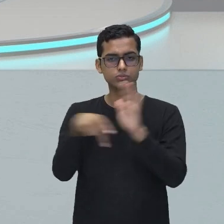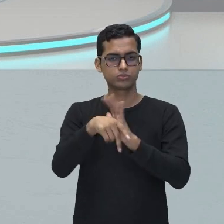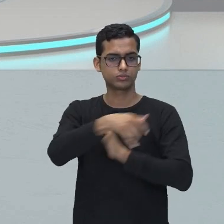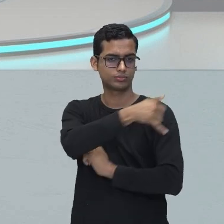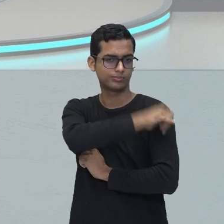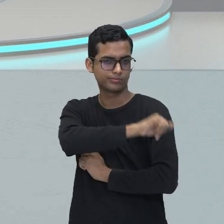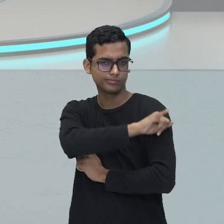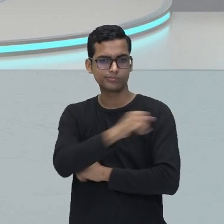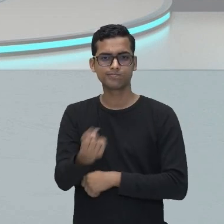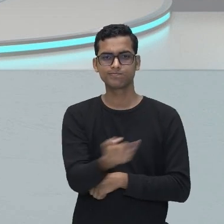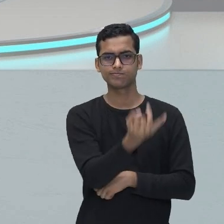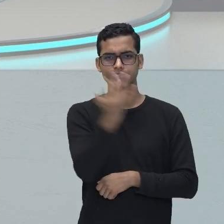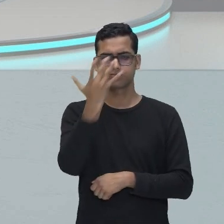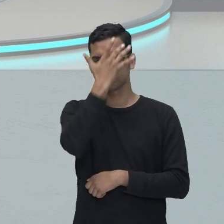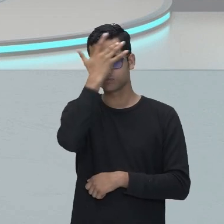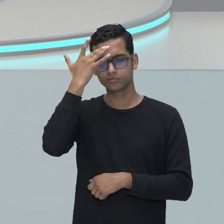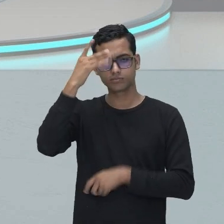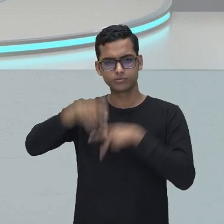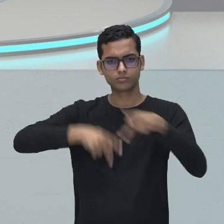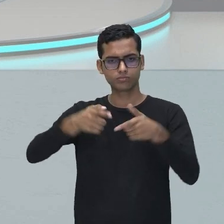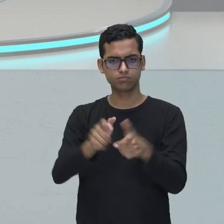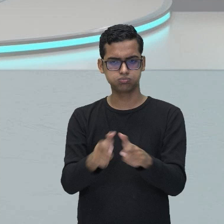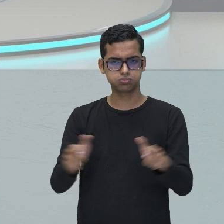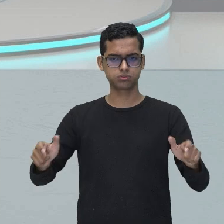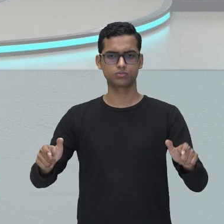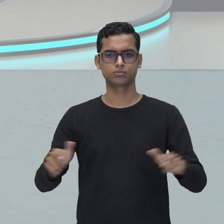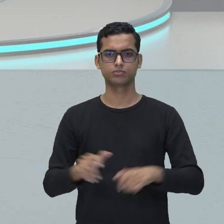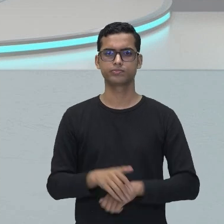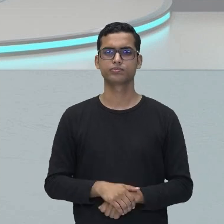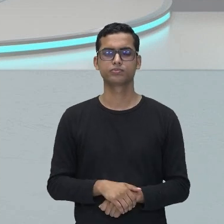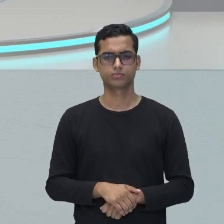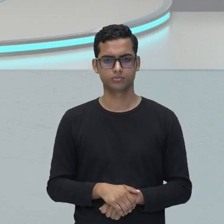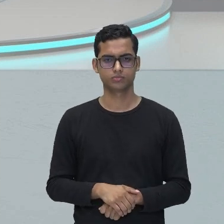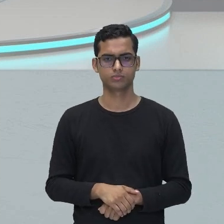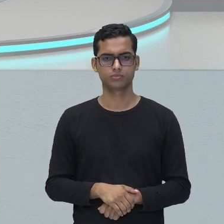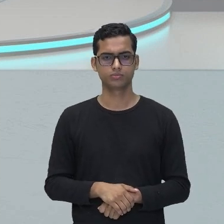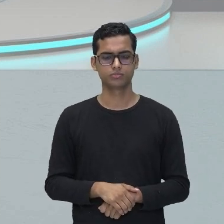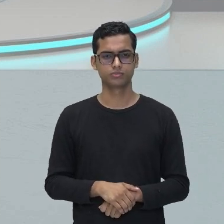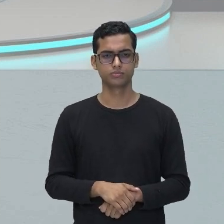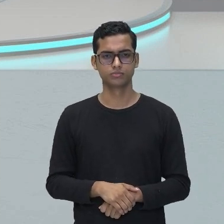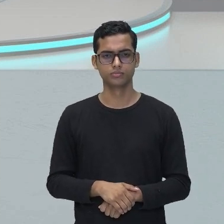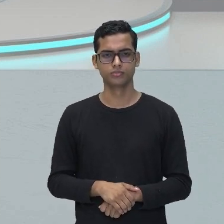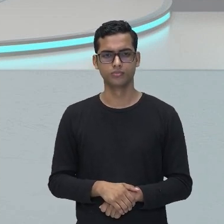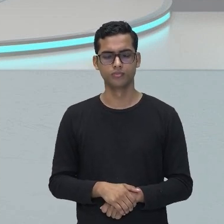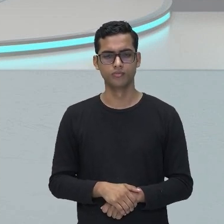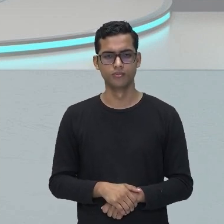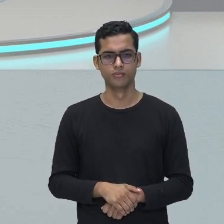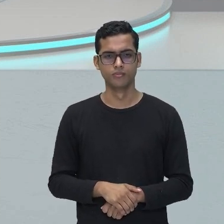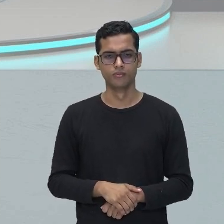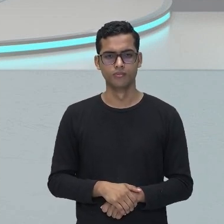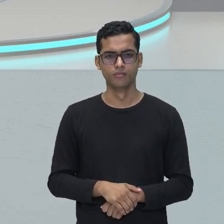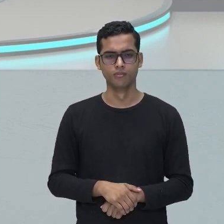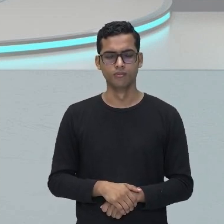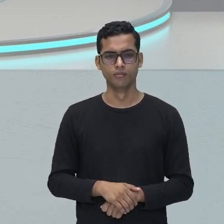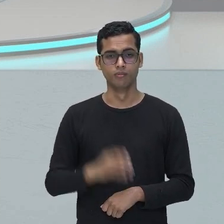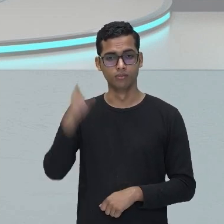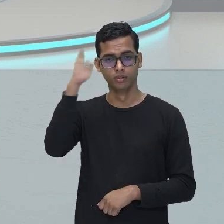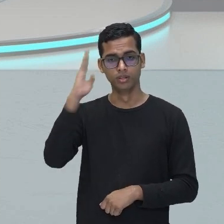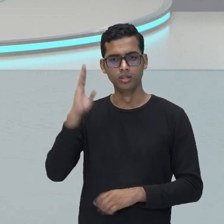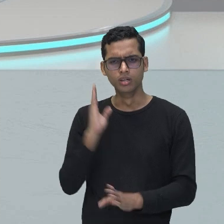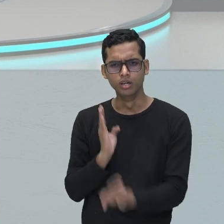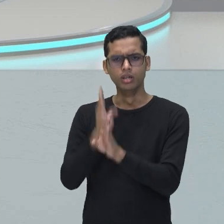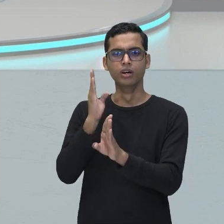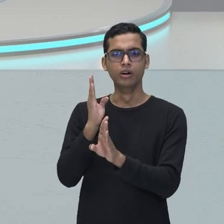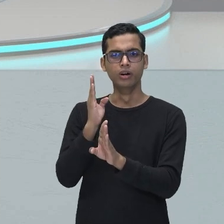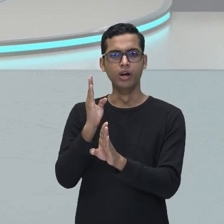número de habitantes aumentou consideravelmente no país. Então, quando o Brasil foi descoberto, a primeira capital